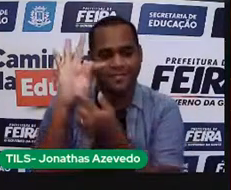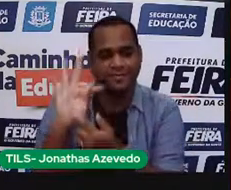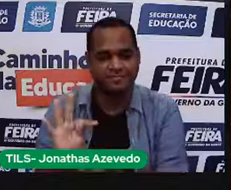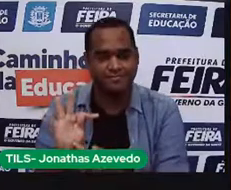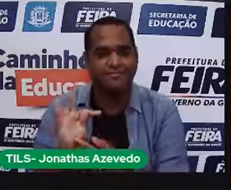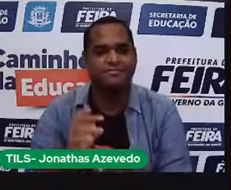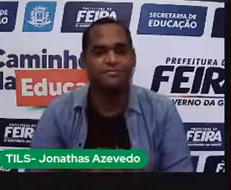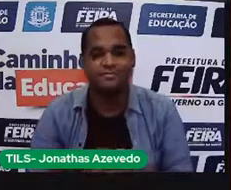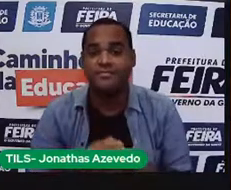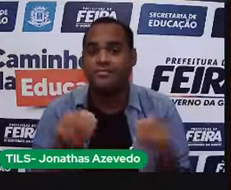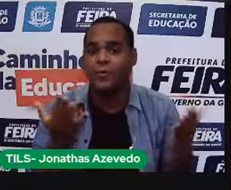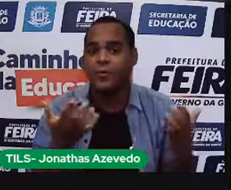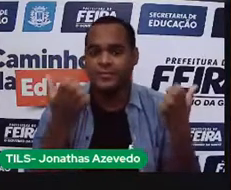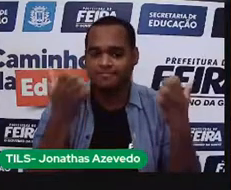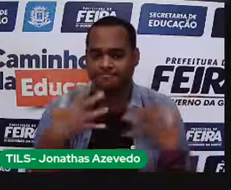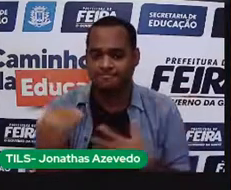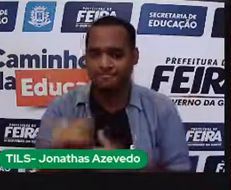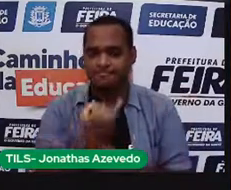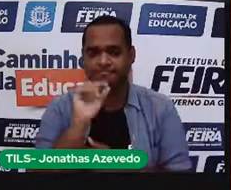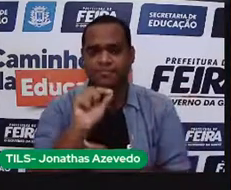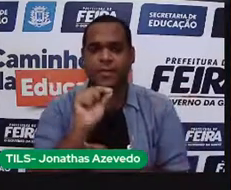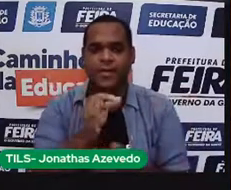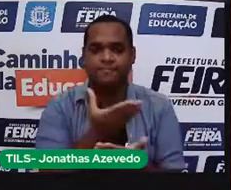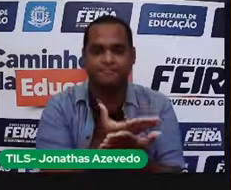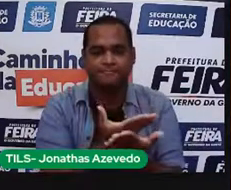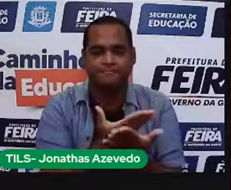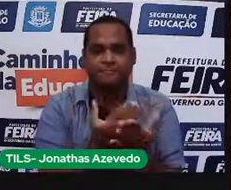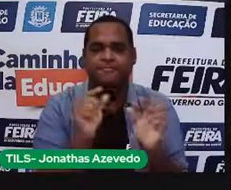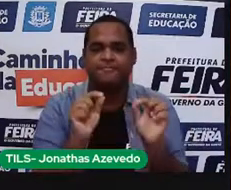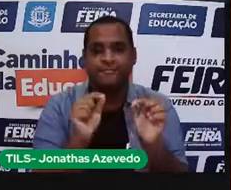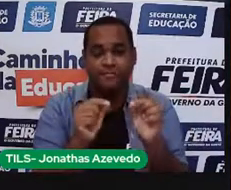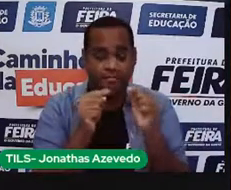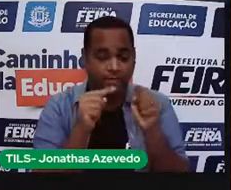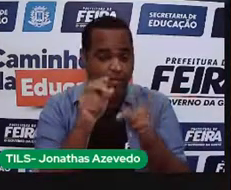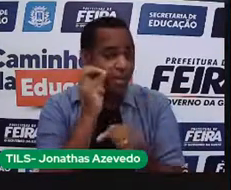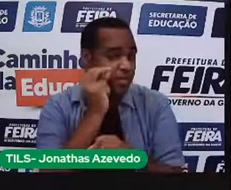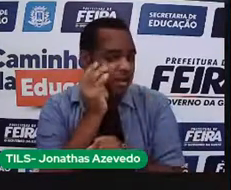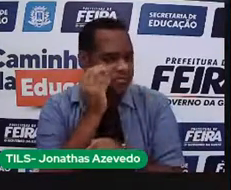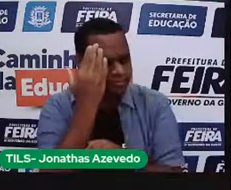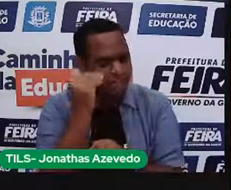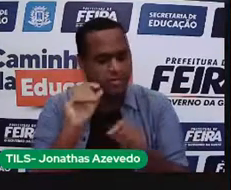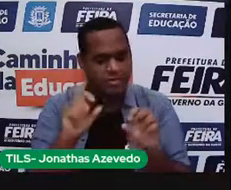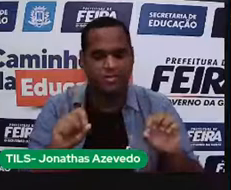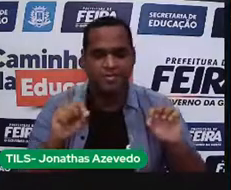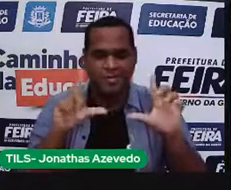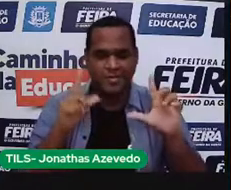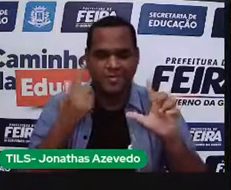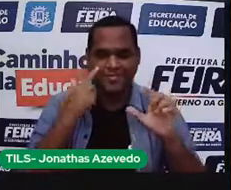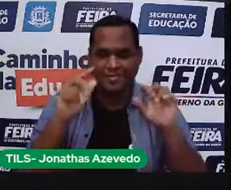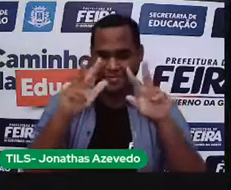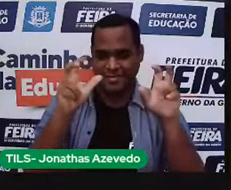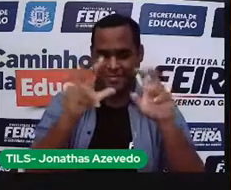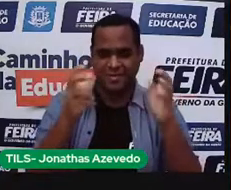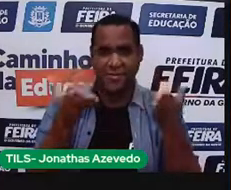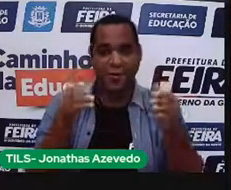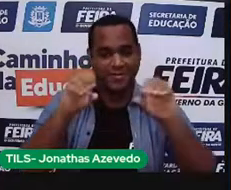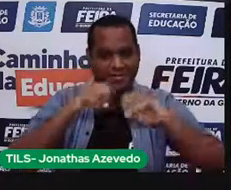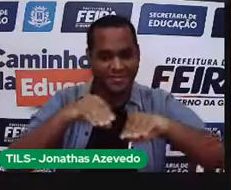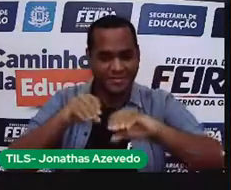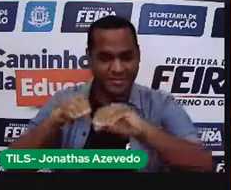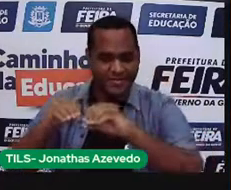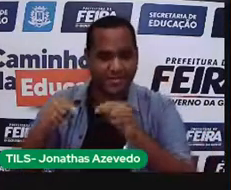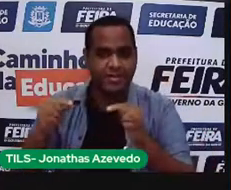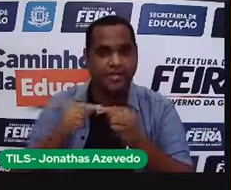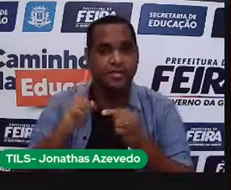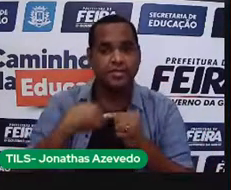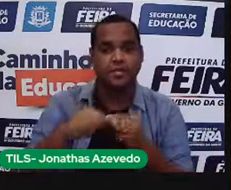E hoje nós vamos estudar sobre o quê? Quem é mais esperto já viu lá no primeiro slide que eu sempre coloco o tema da aula. E hoje a gente